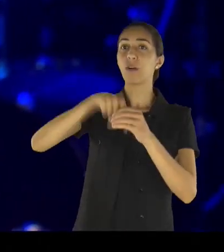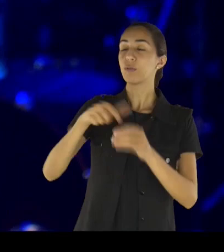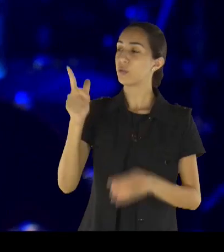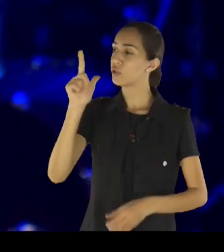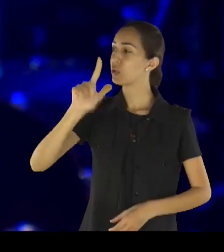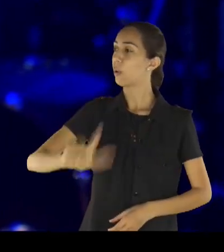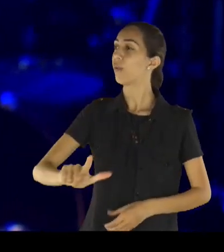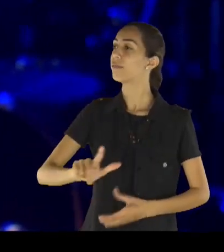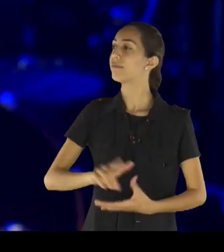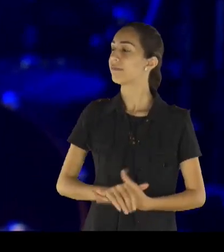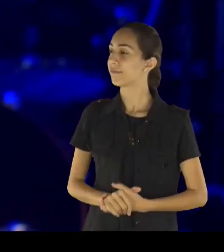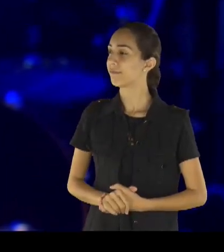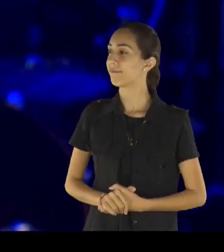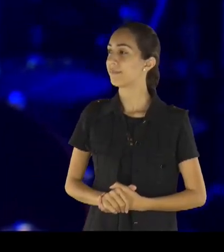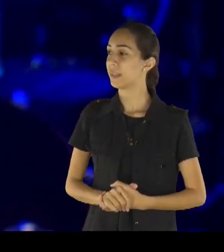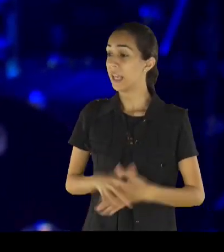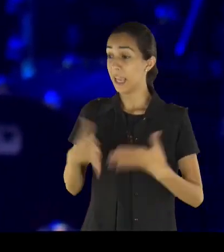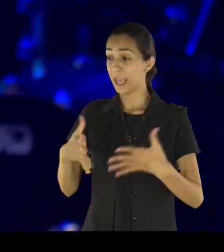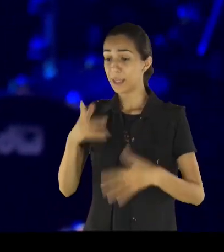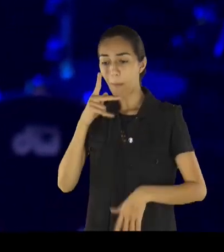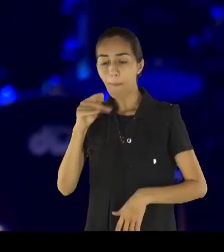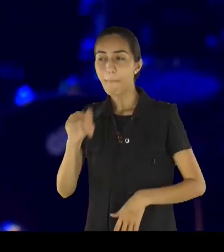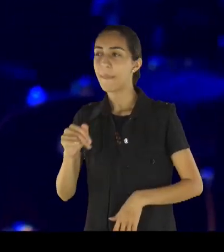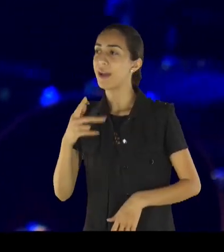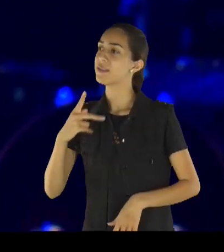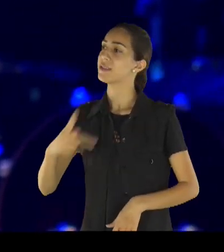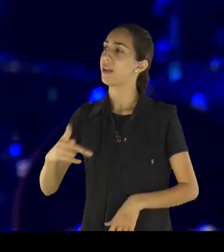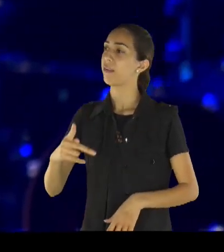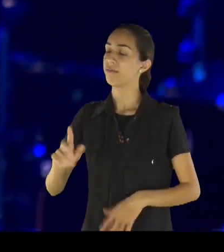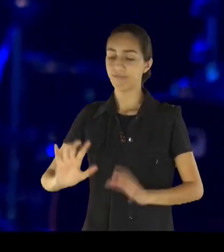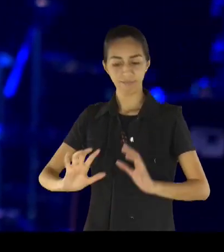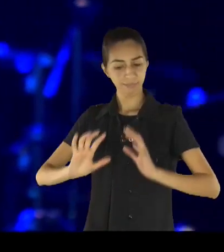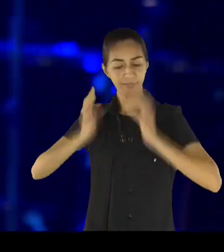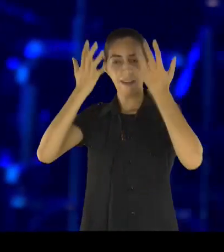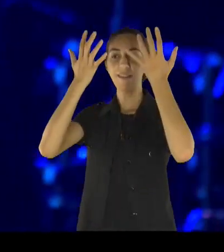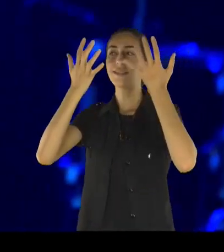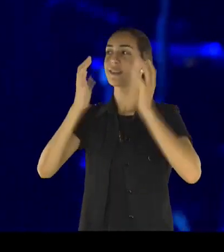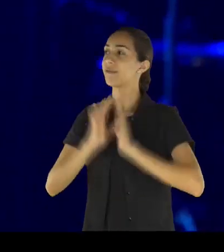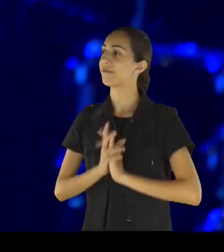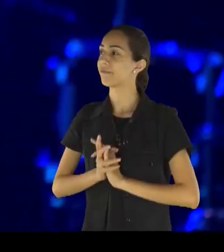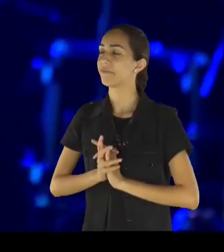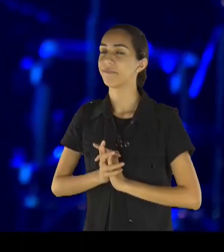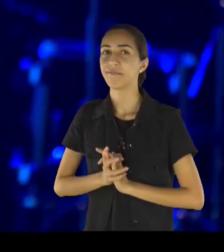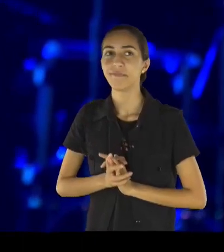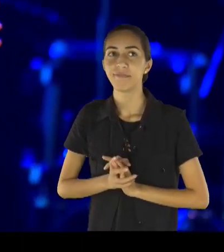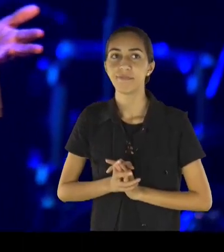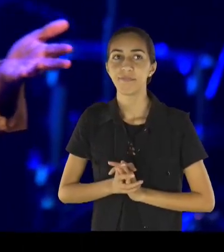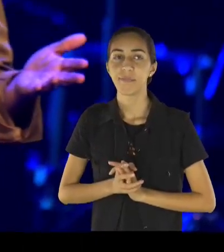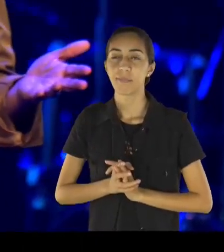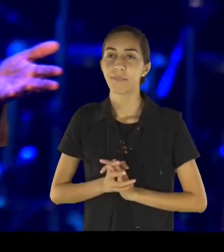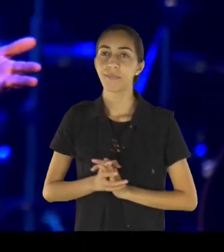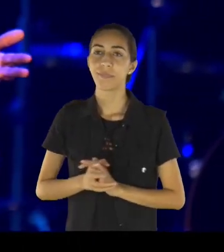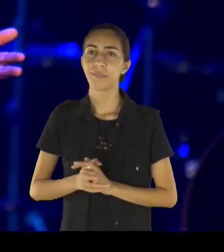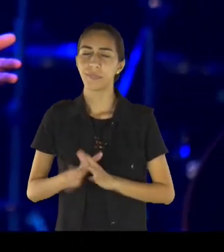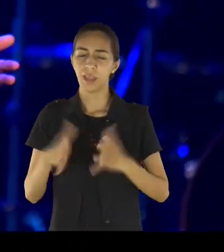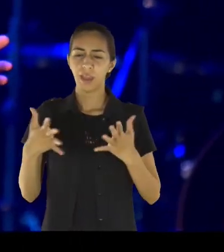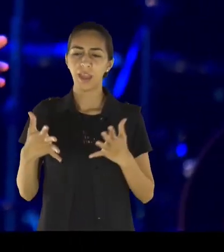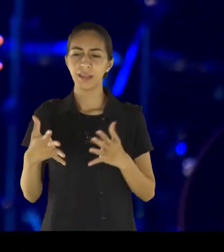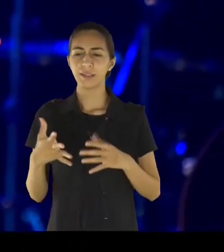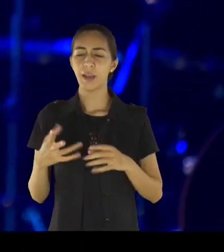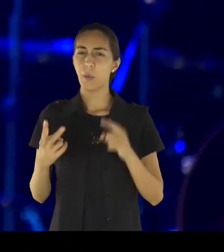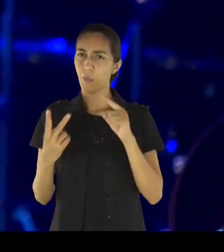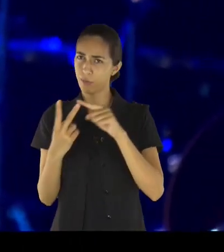cabrito, no máximo matava para os empregados, e o filho falou para o pai, fala, pai, mas é justo, como é que pode, eu estou aqui,